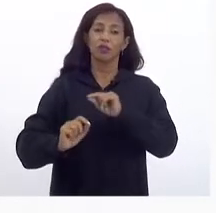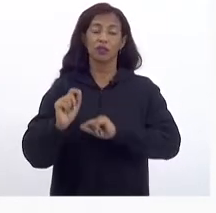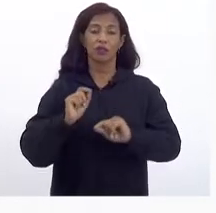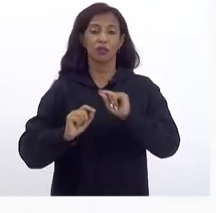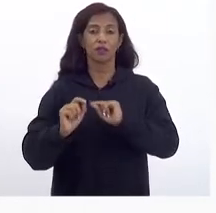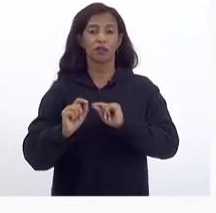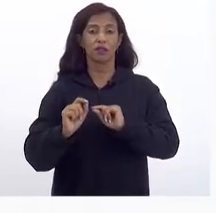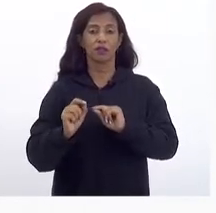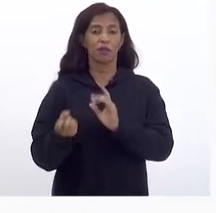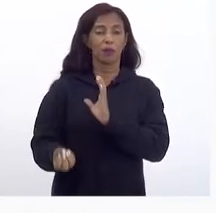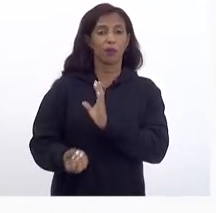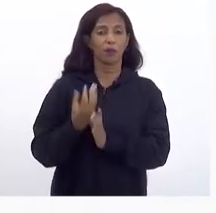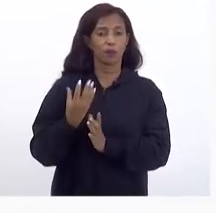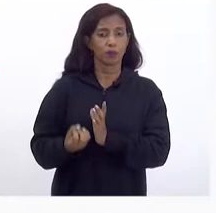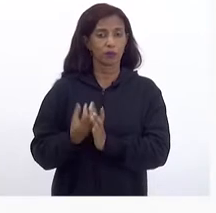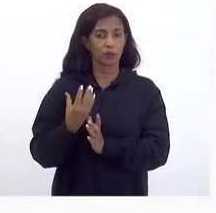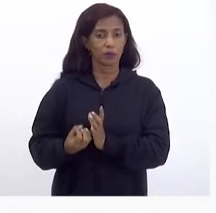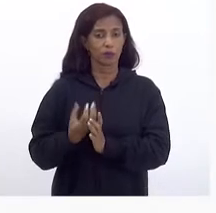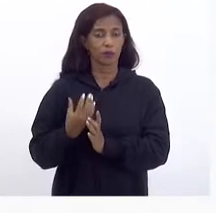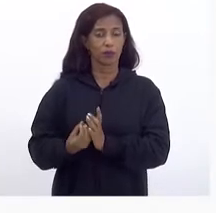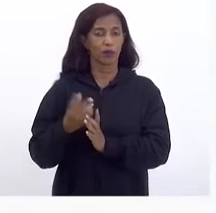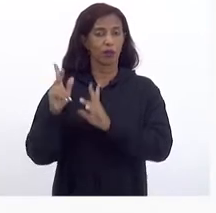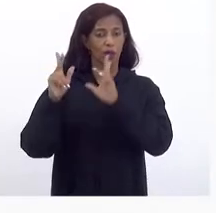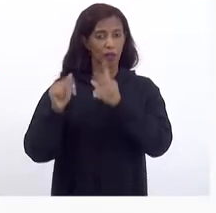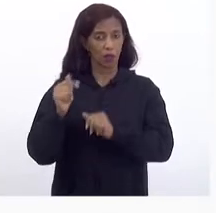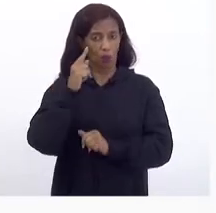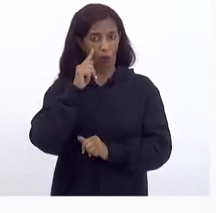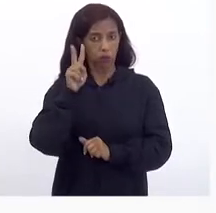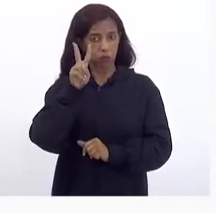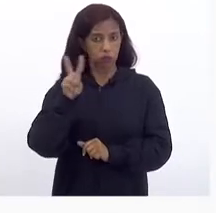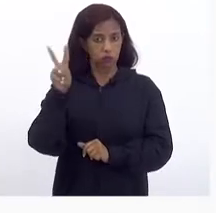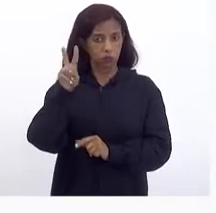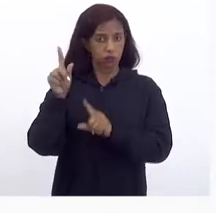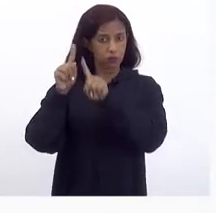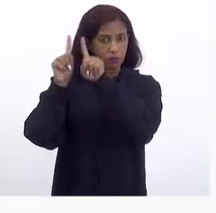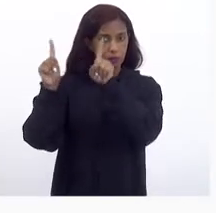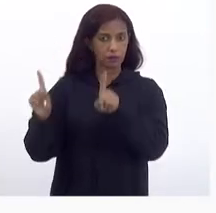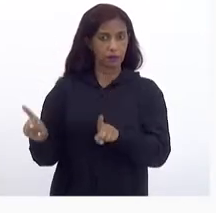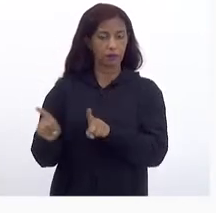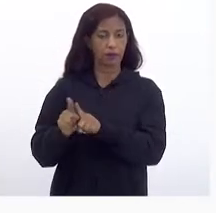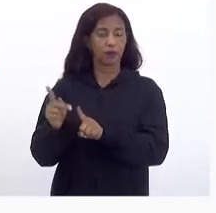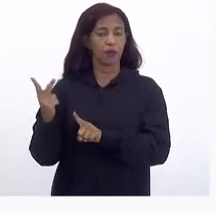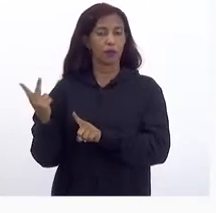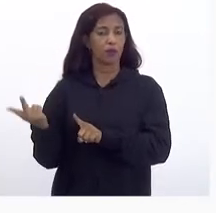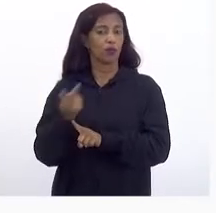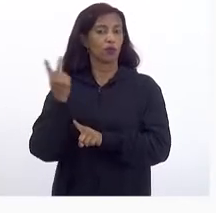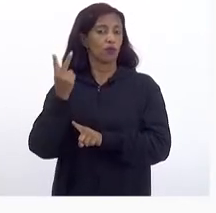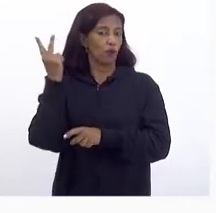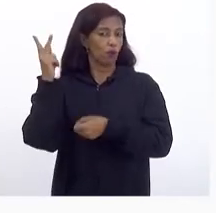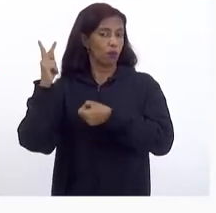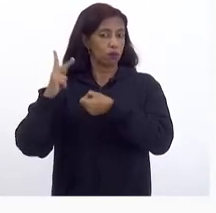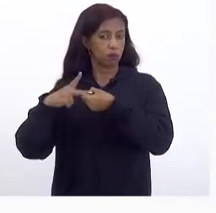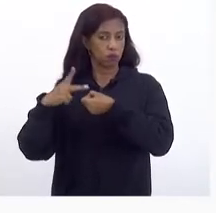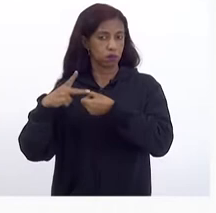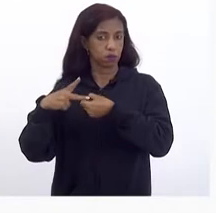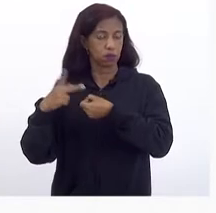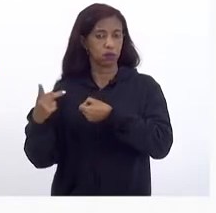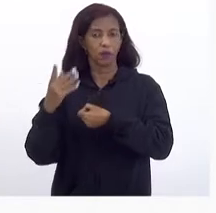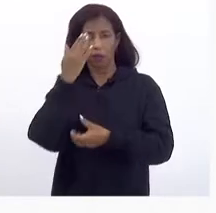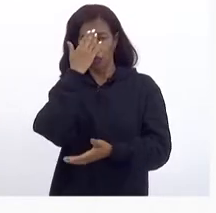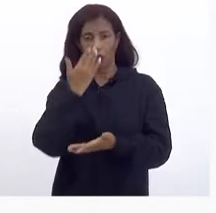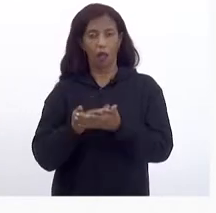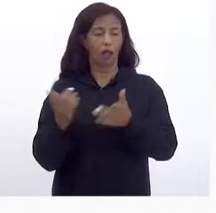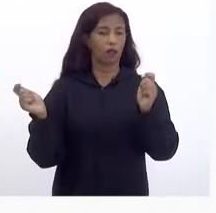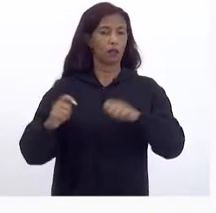Da produção Como nós Vemos ali Do preço Do barril Do petróleo A gente Acredita Que